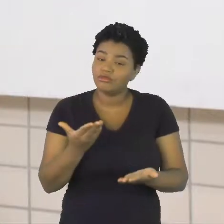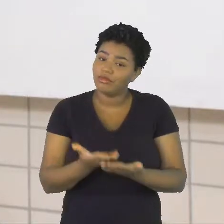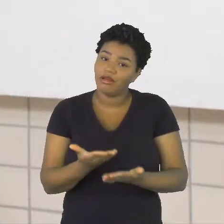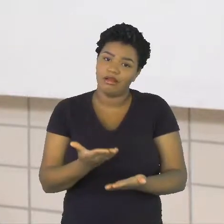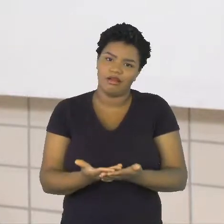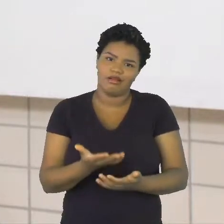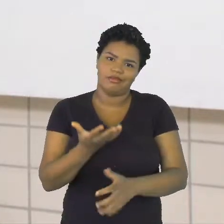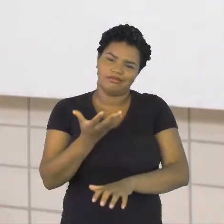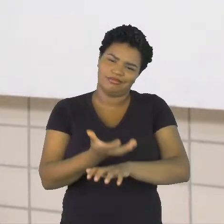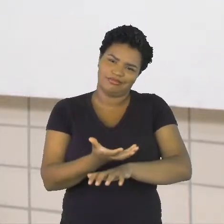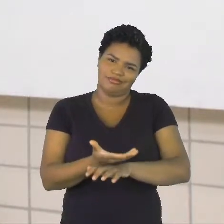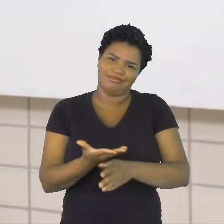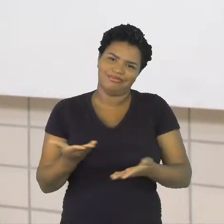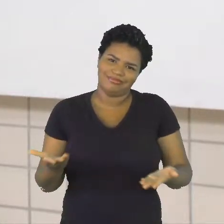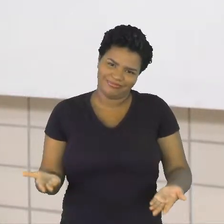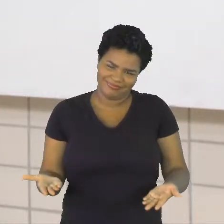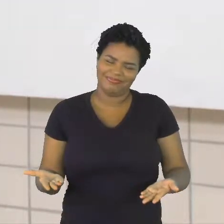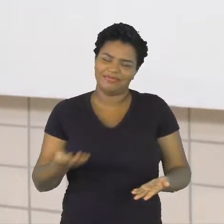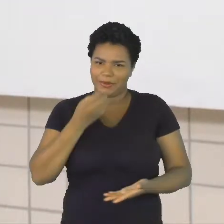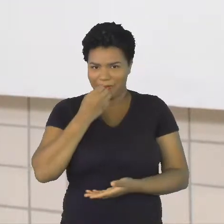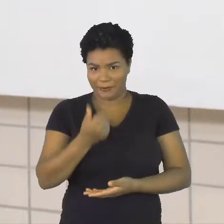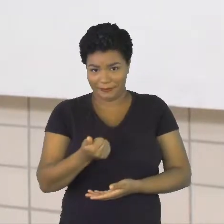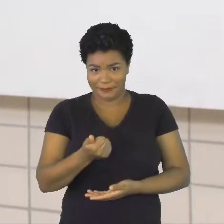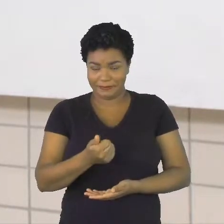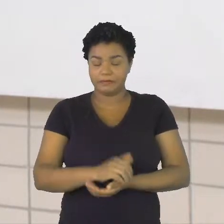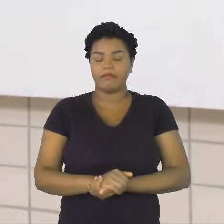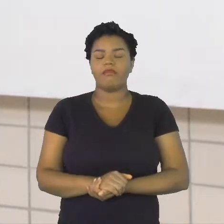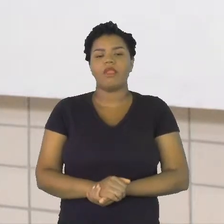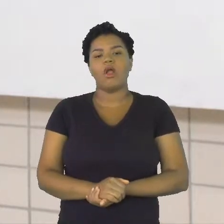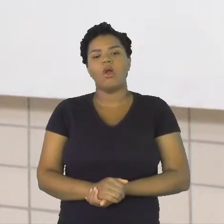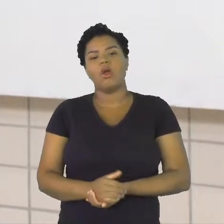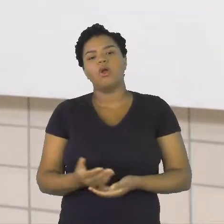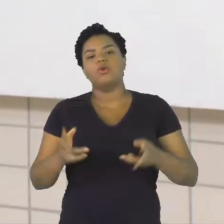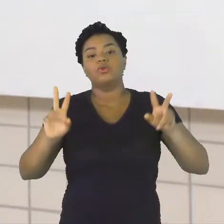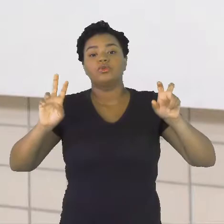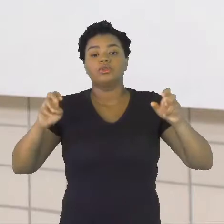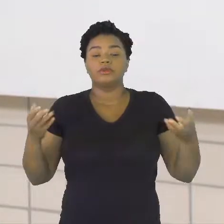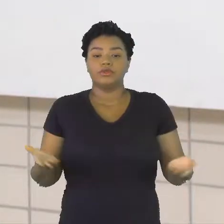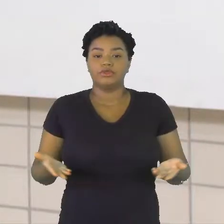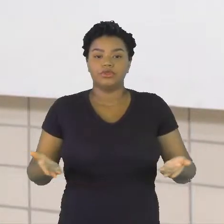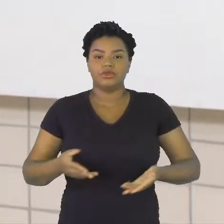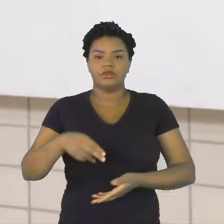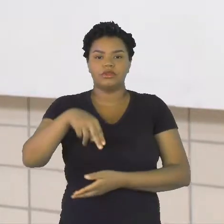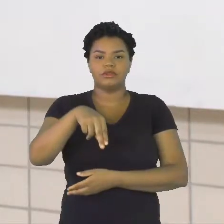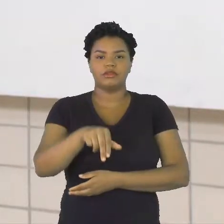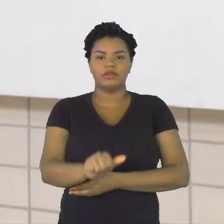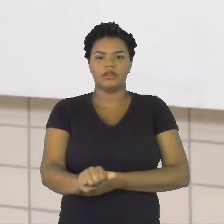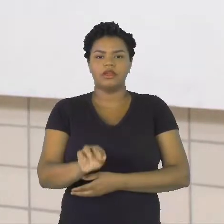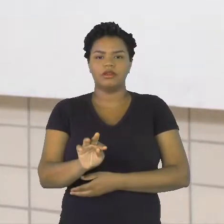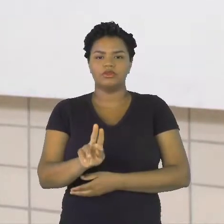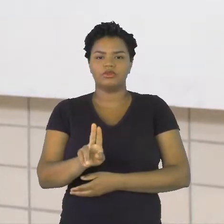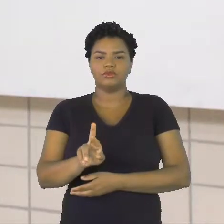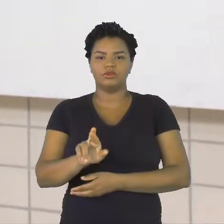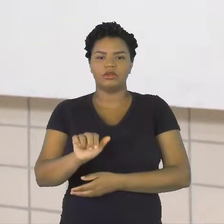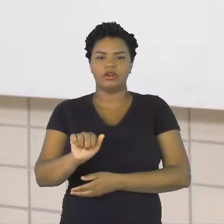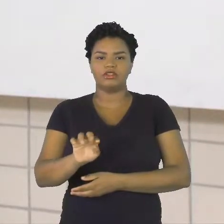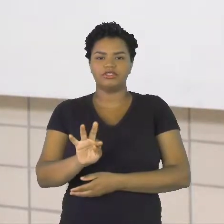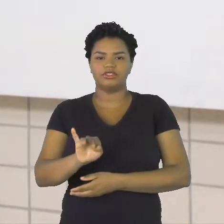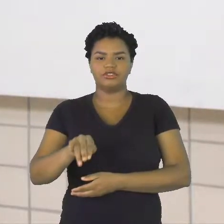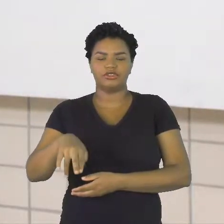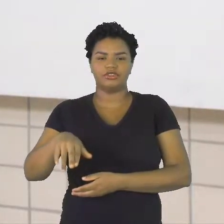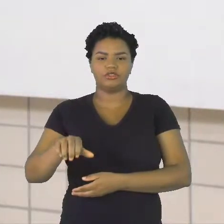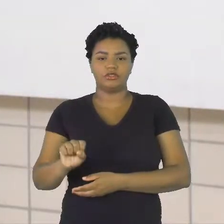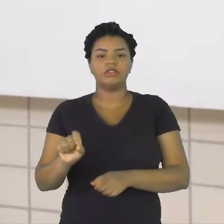componente curricular, tá bom? Nós vamos falar hoje sobre o Naturatins e vamos falar também sobre